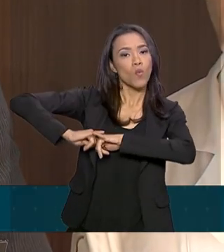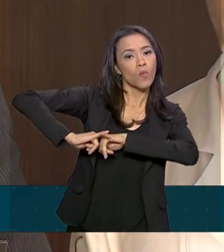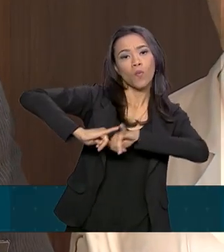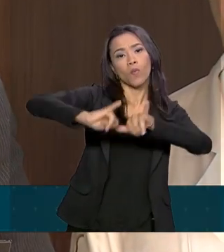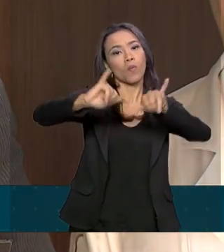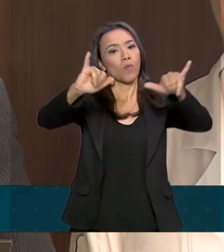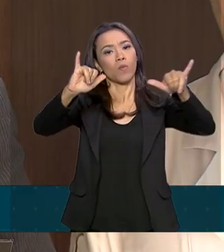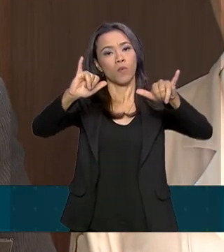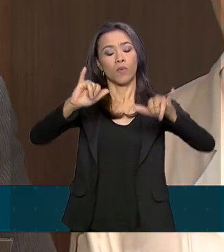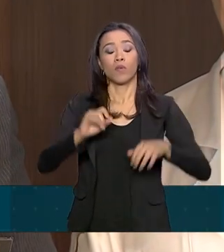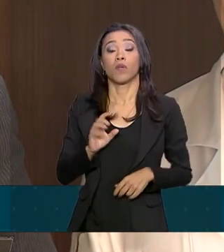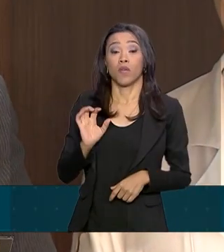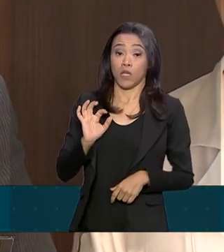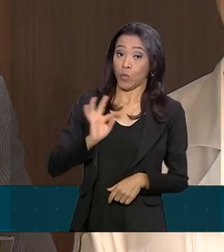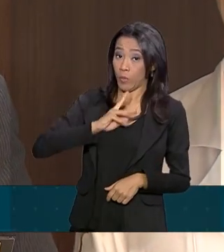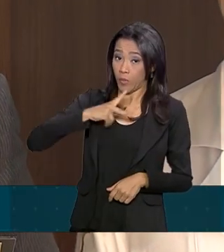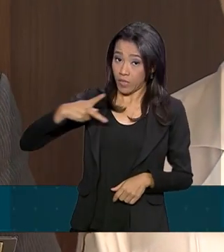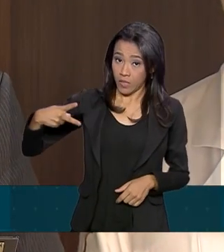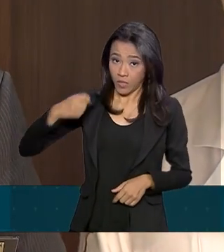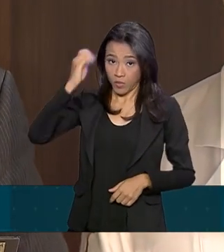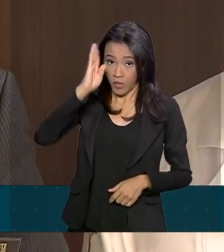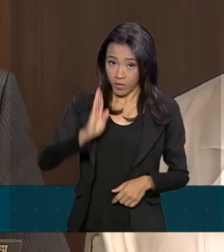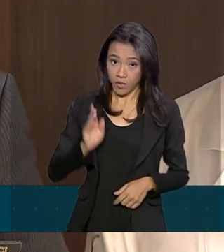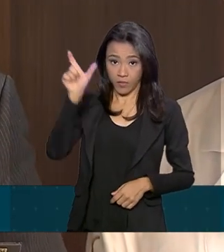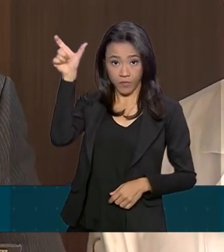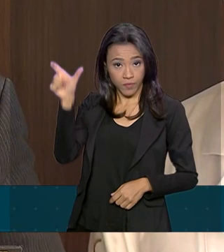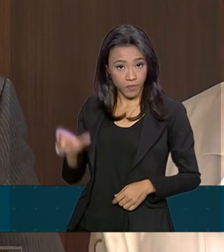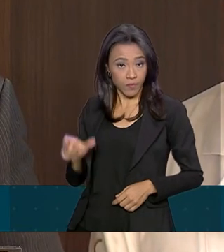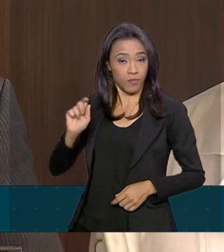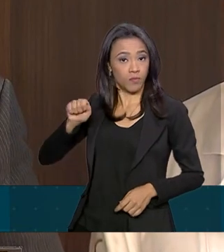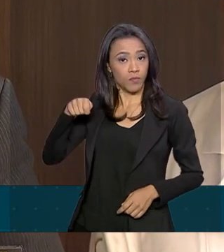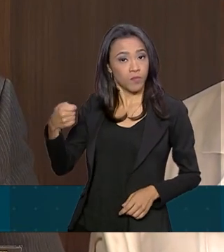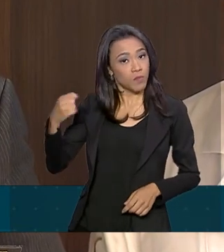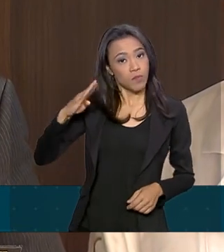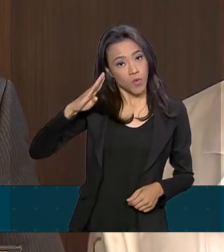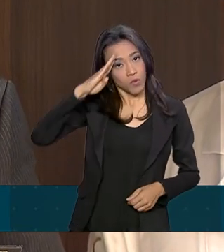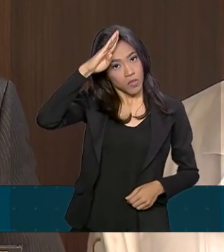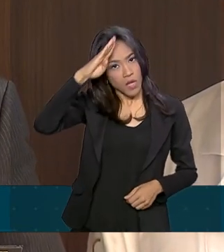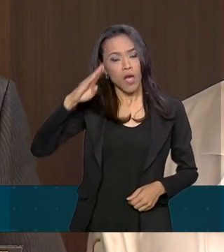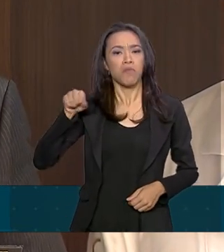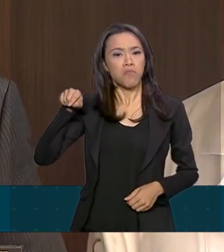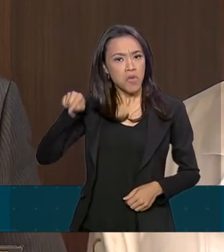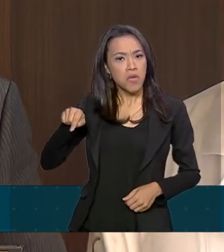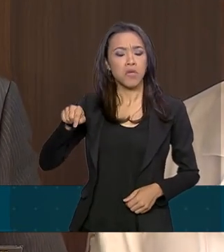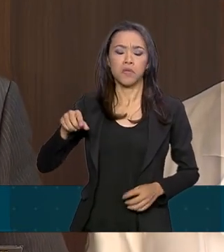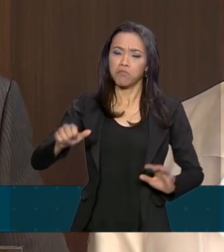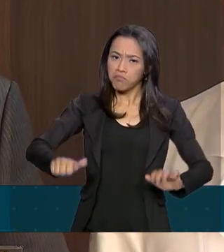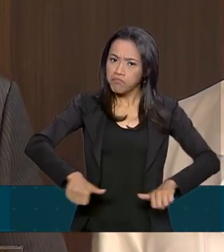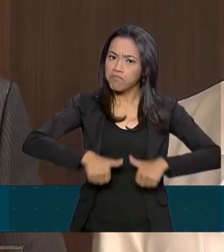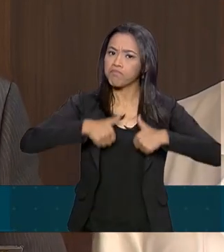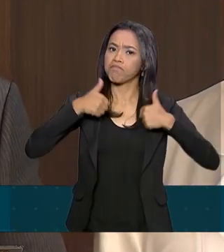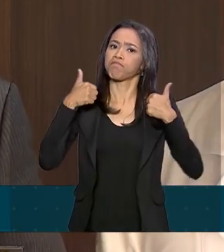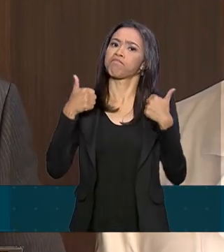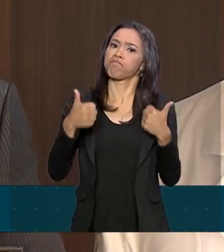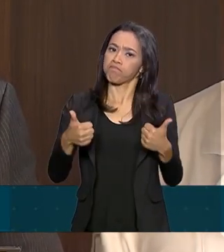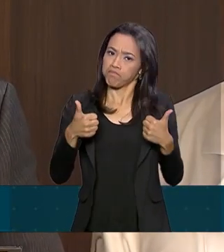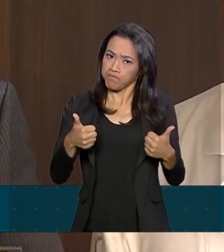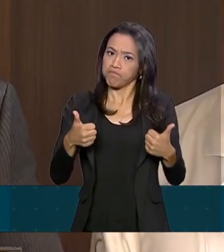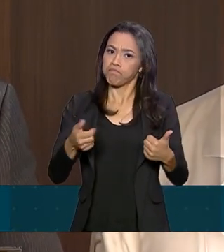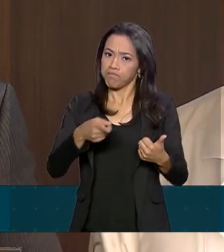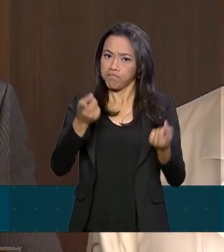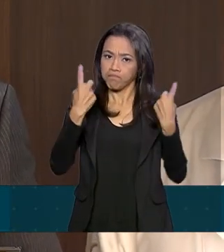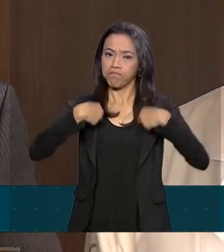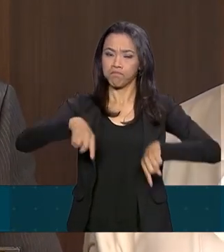República, Jair Messias Bolsonaro, apresenta evolução clínica favorável, sem dor,